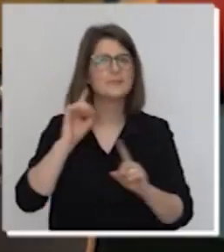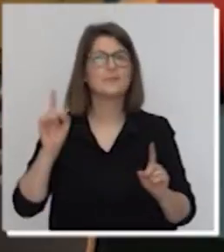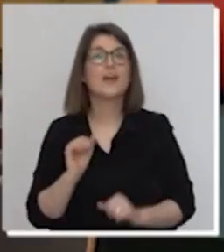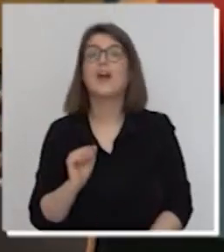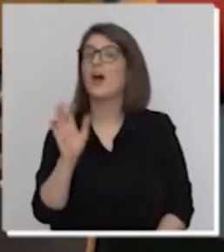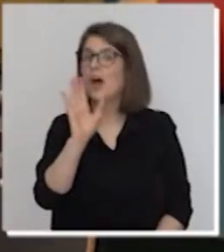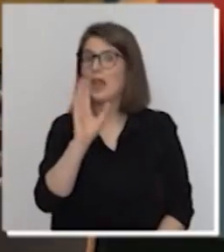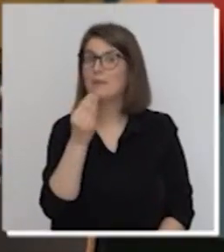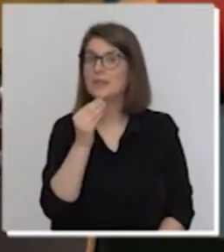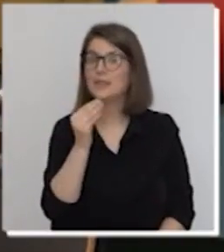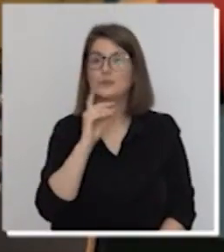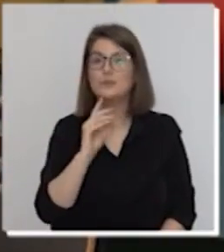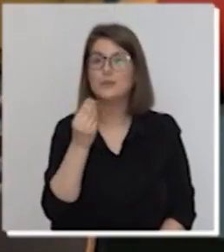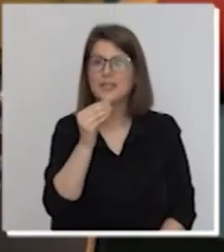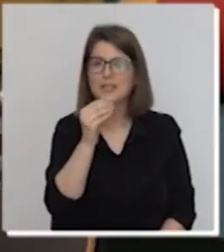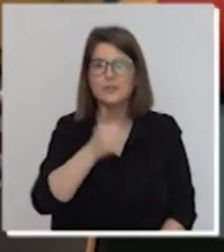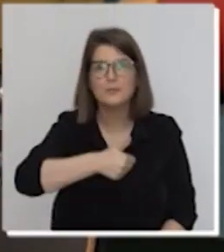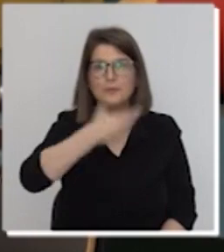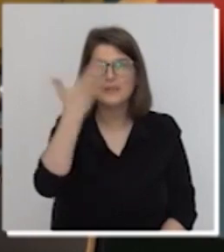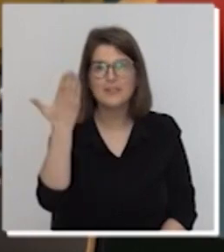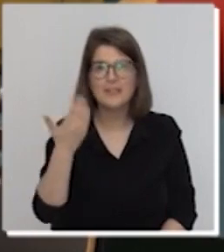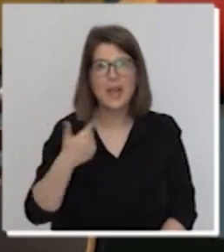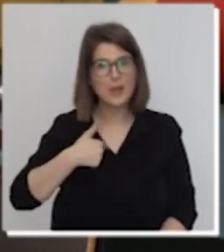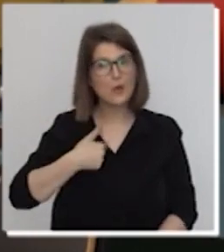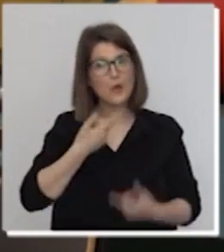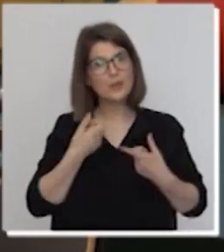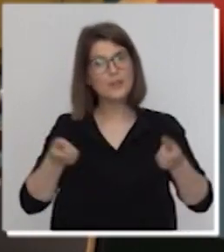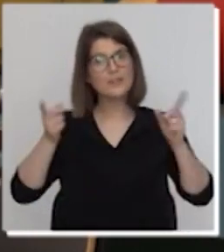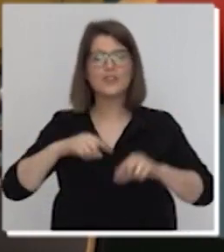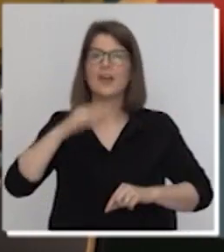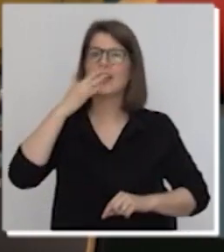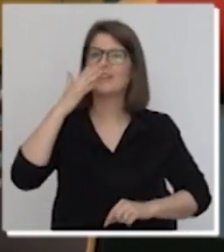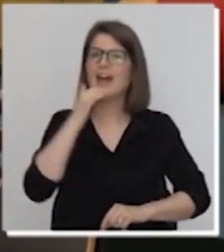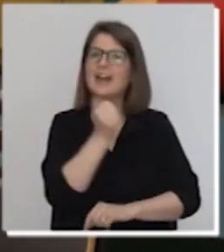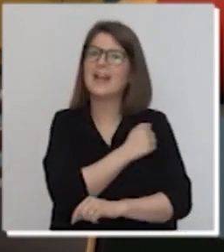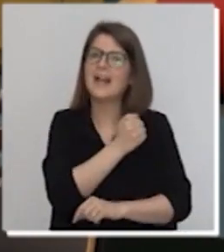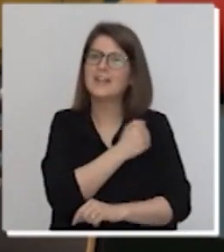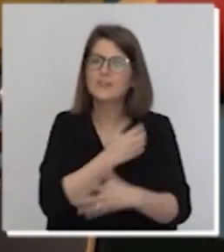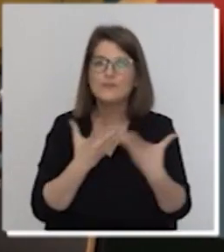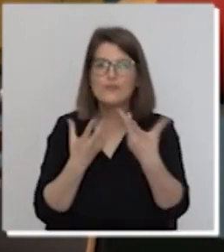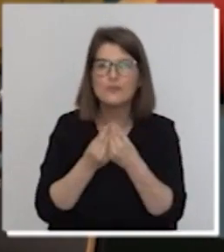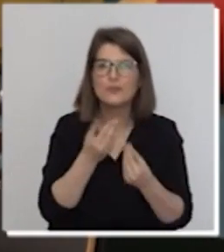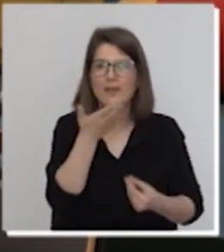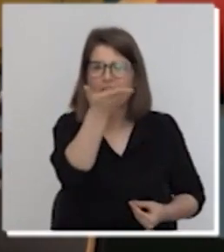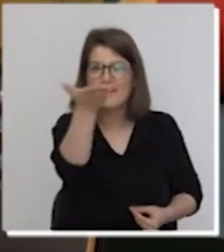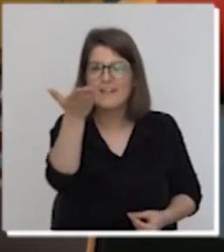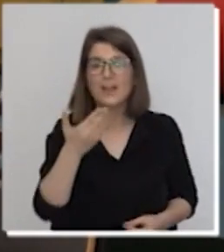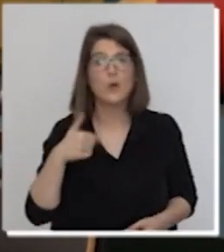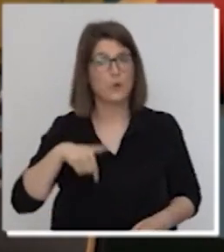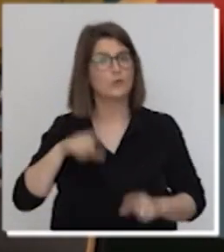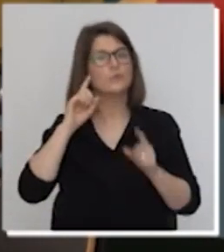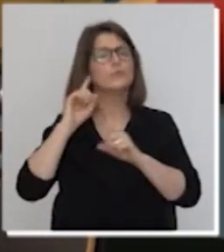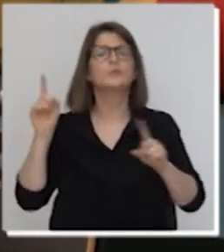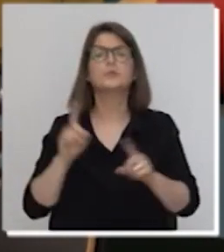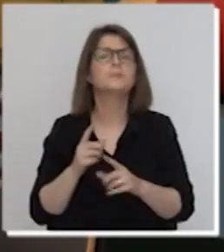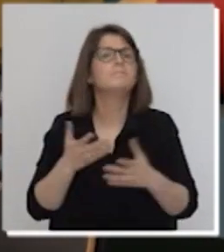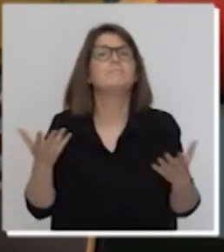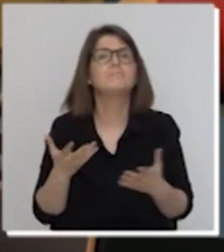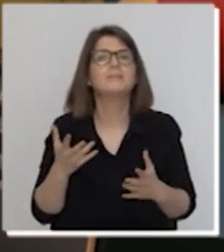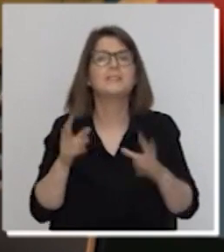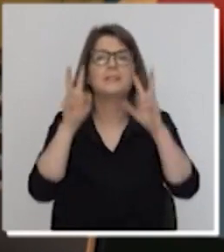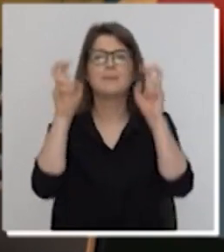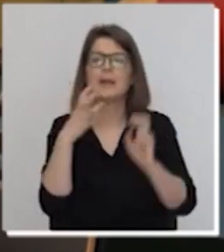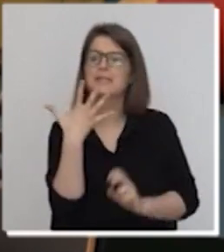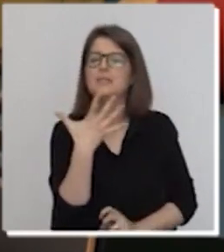Olá meninos e meninas, bom dia! Cá estou de novo para cantar em casa convosco. Hoje trago-vos uma canção sobre